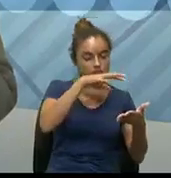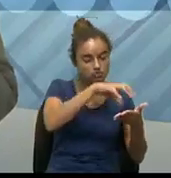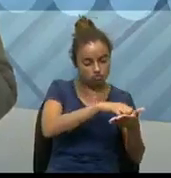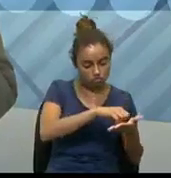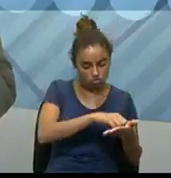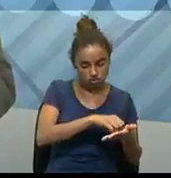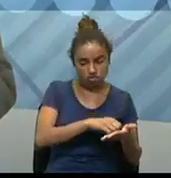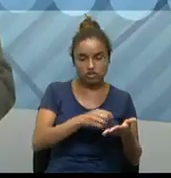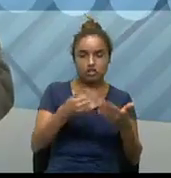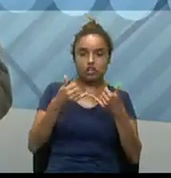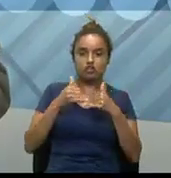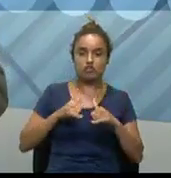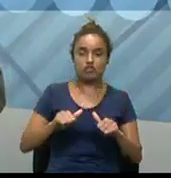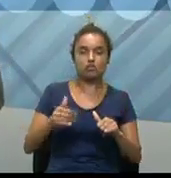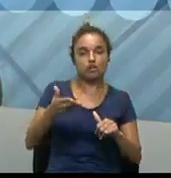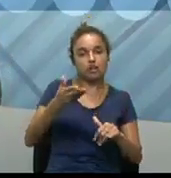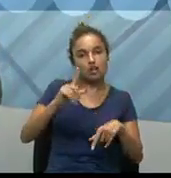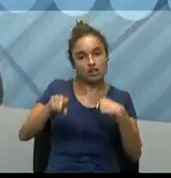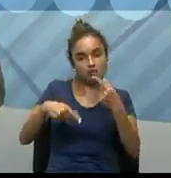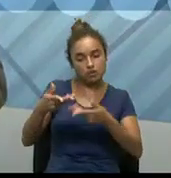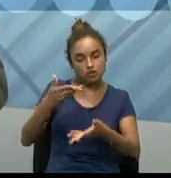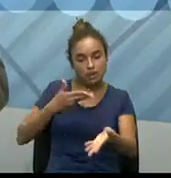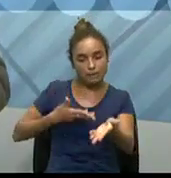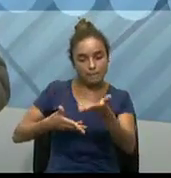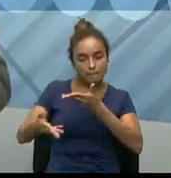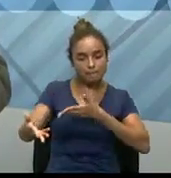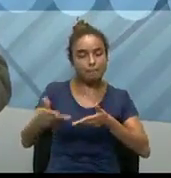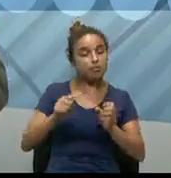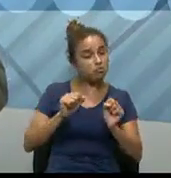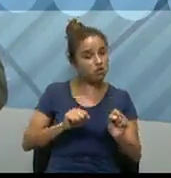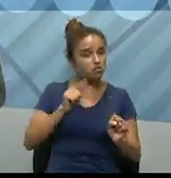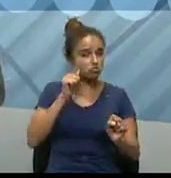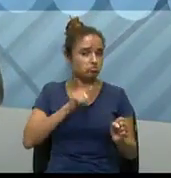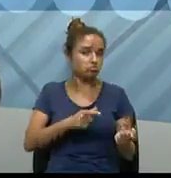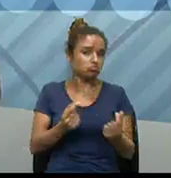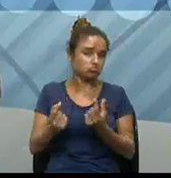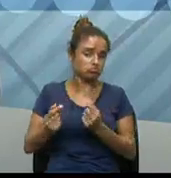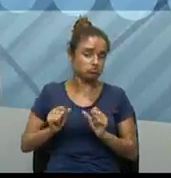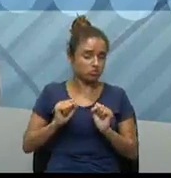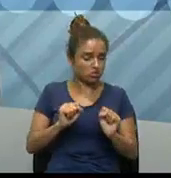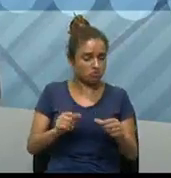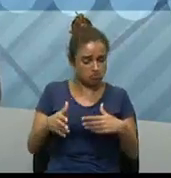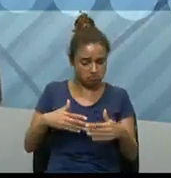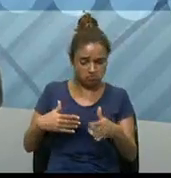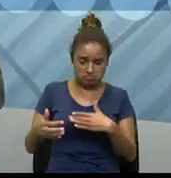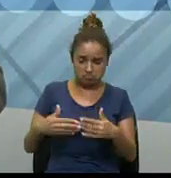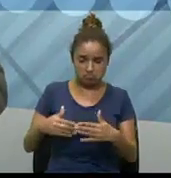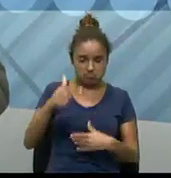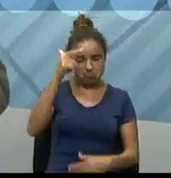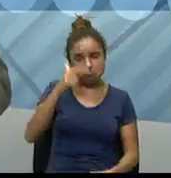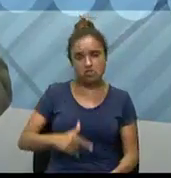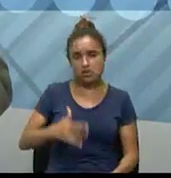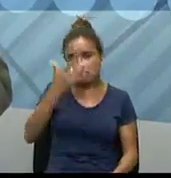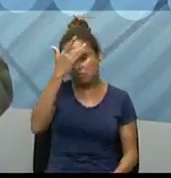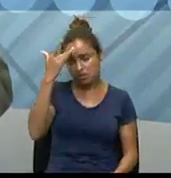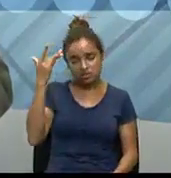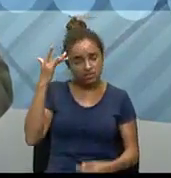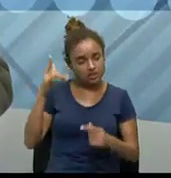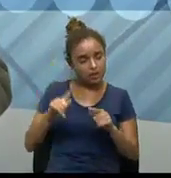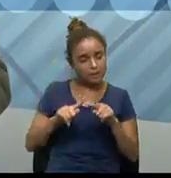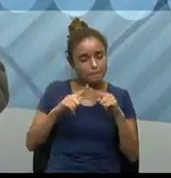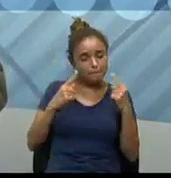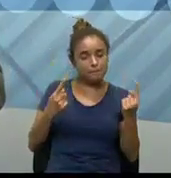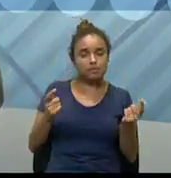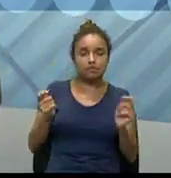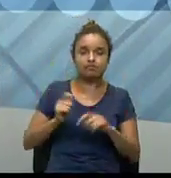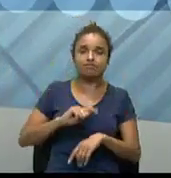função disso, podem também ganhar dinheiro. Qualquer pessoa pode fazer isso, porém, né, então,